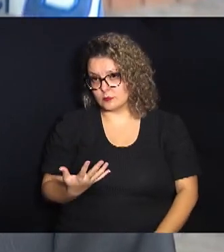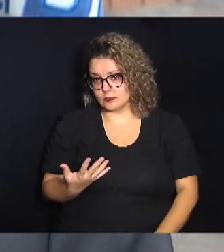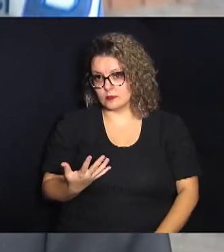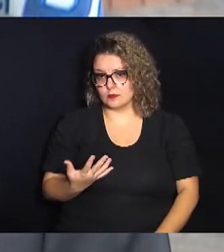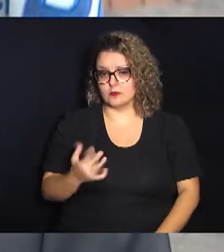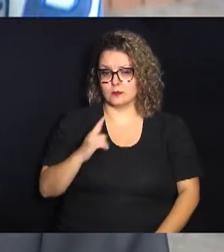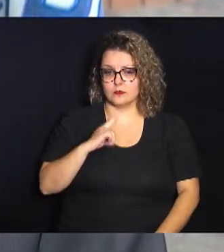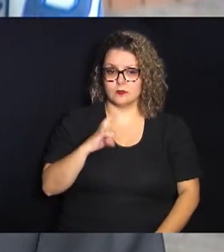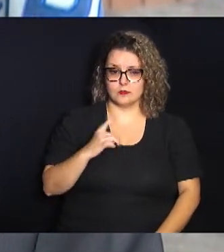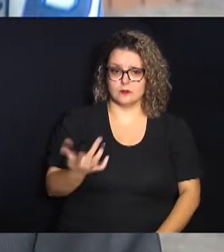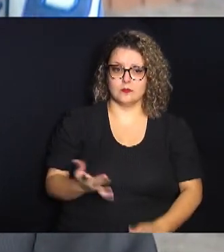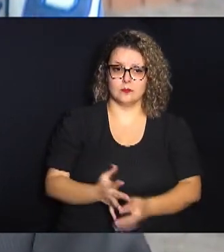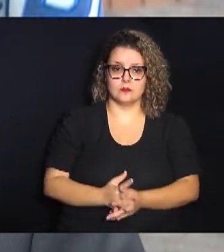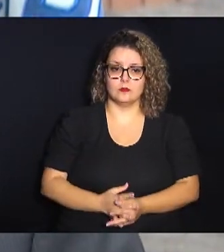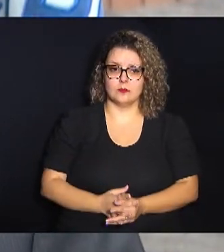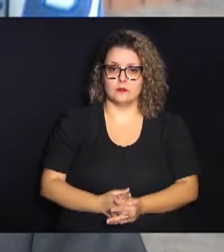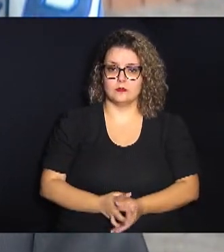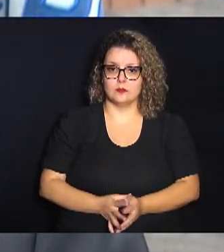eles têm